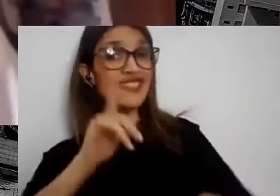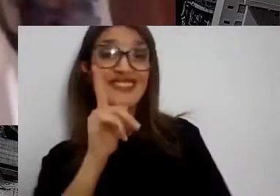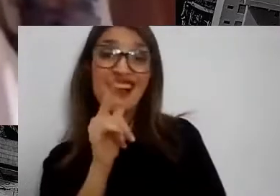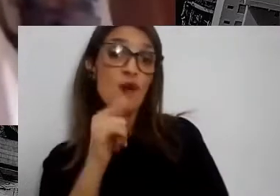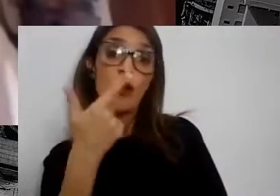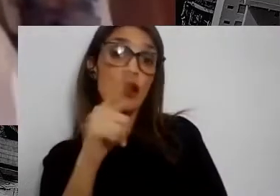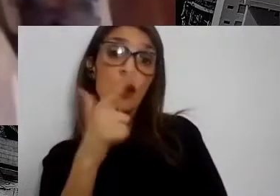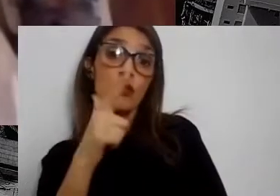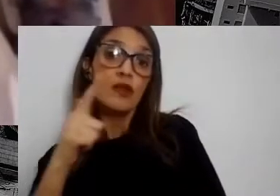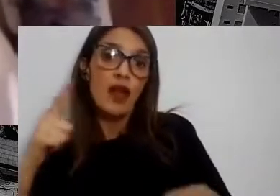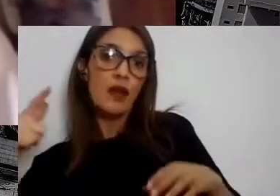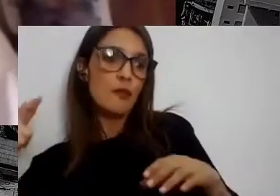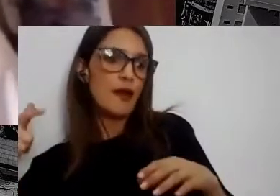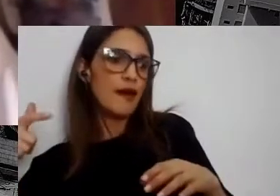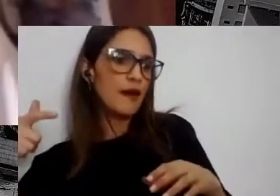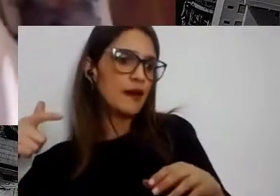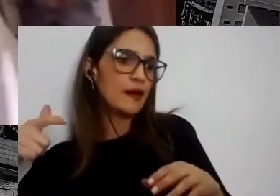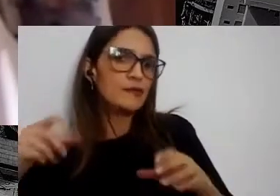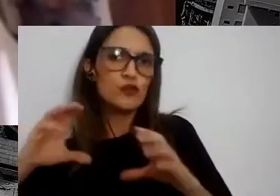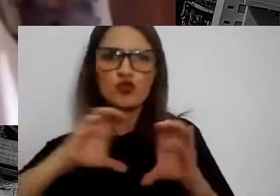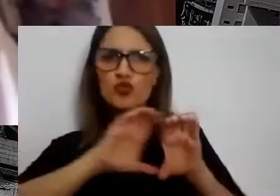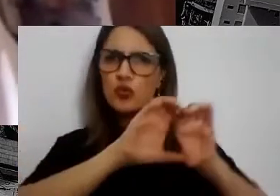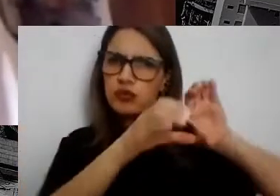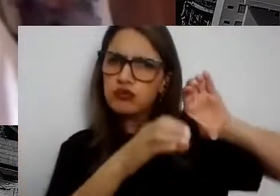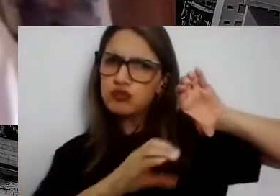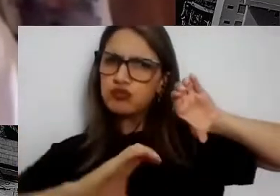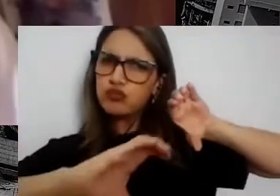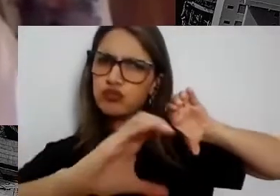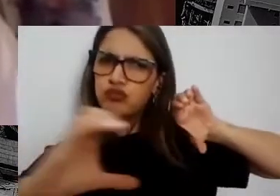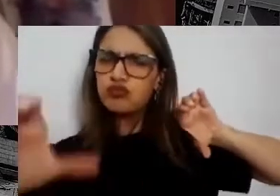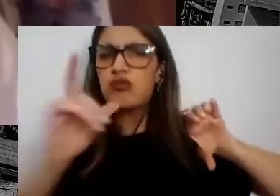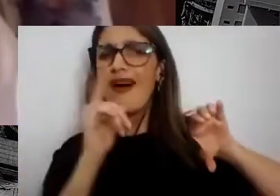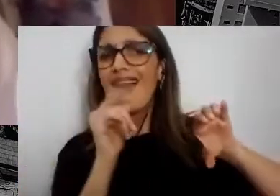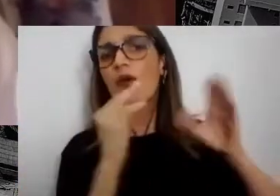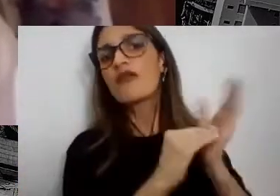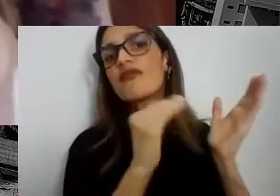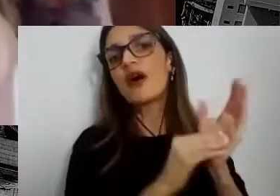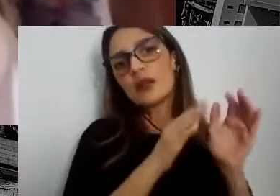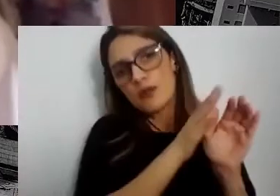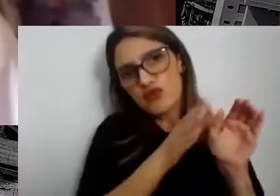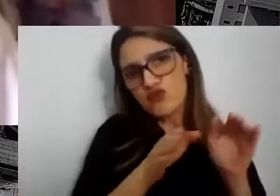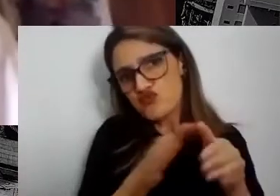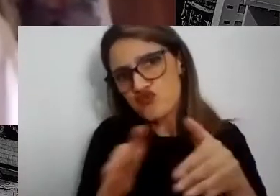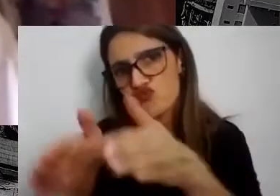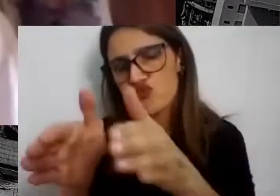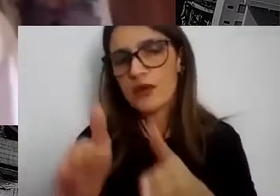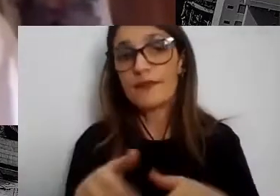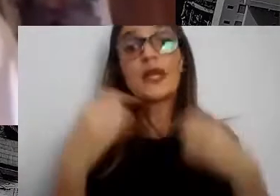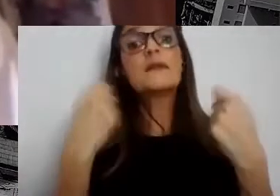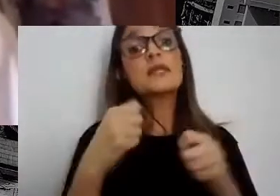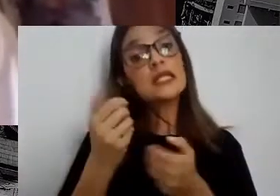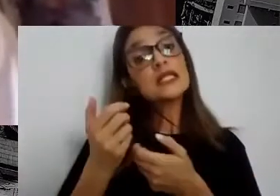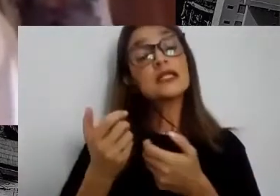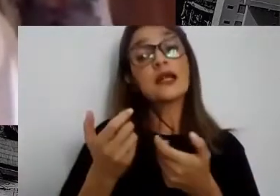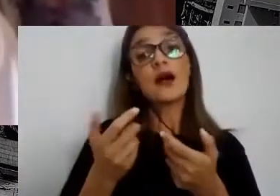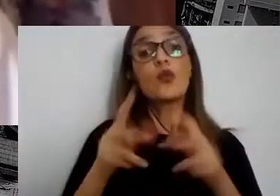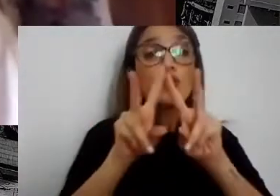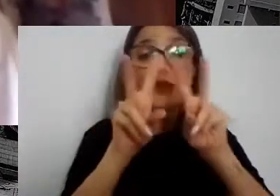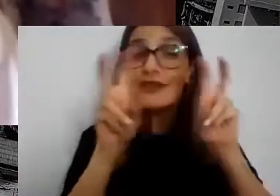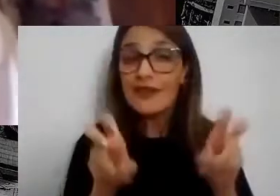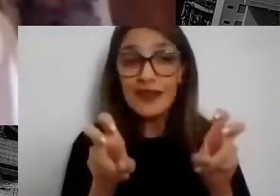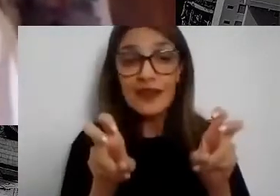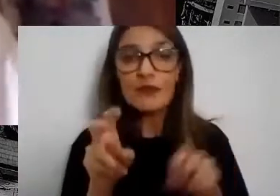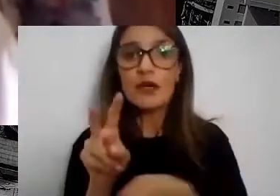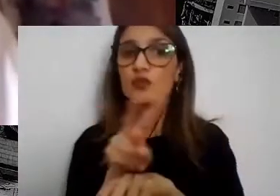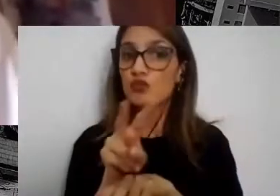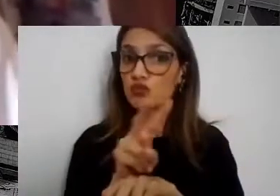infraestrutura, dessas tubulações. Além disso, é necessário tratar esse tema com a maior e mais